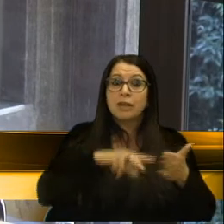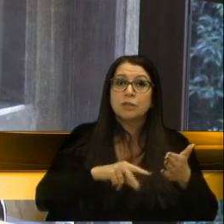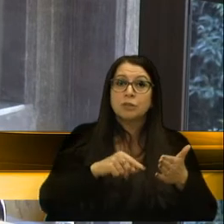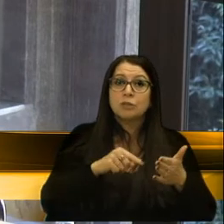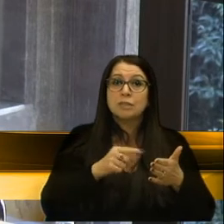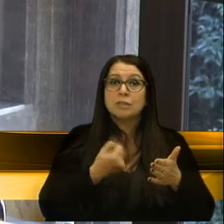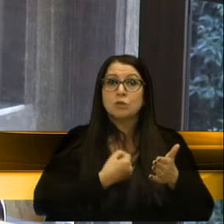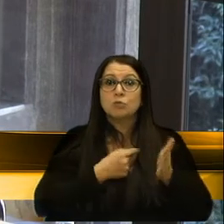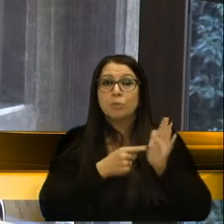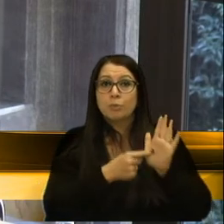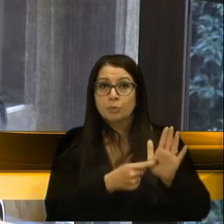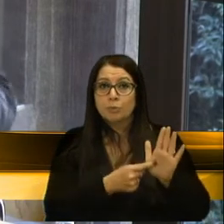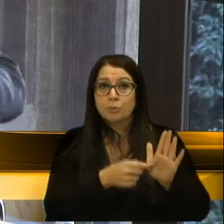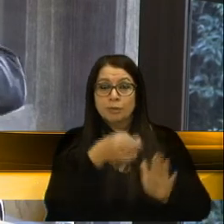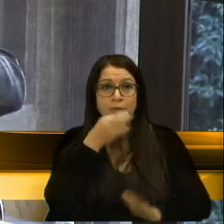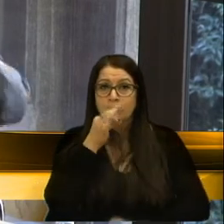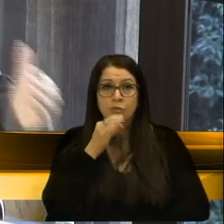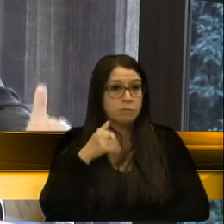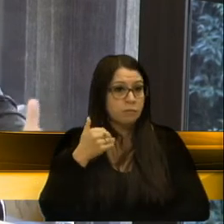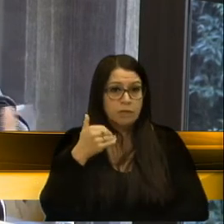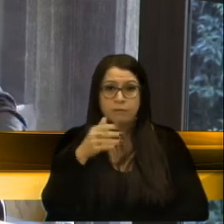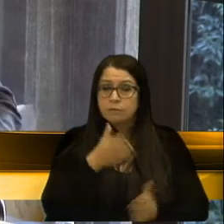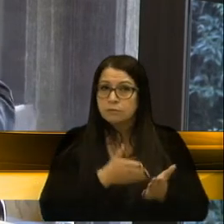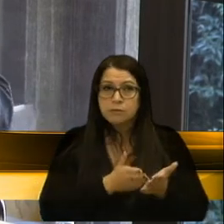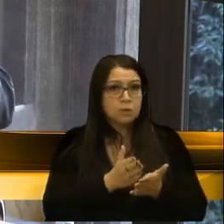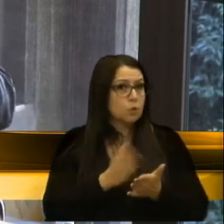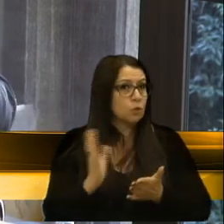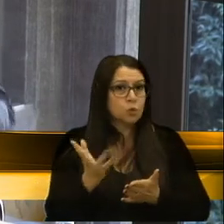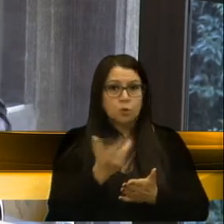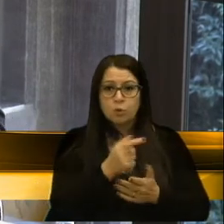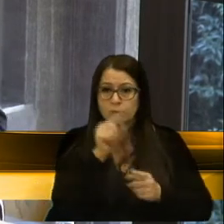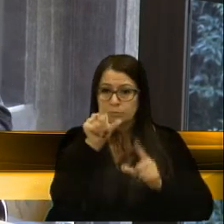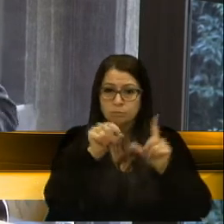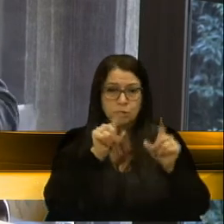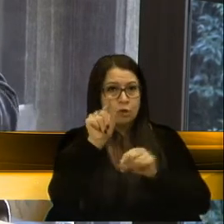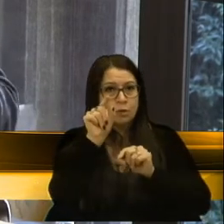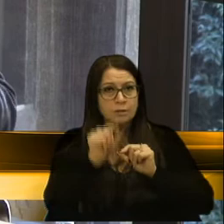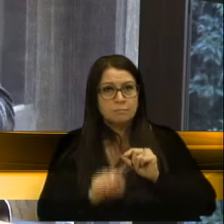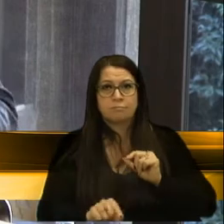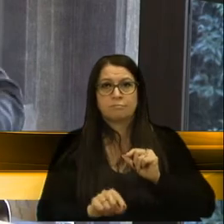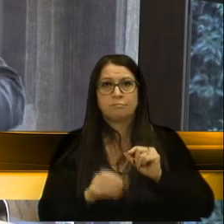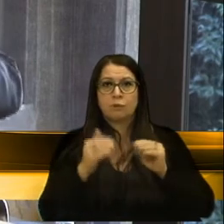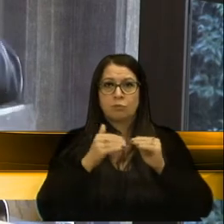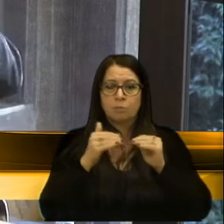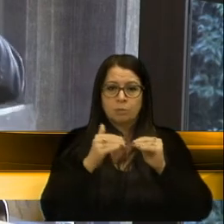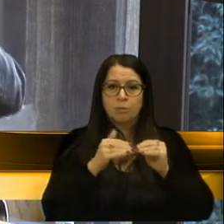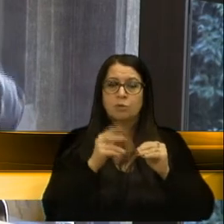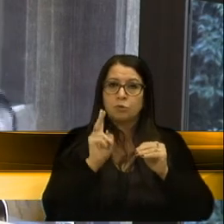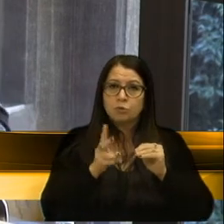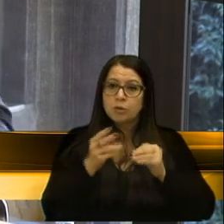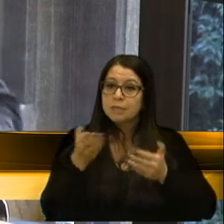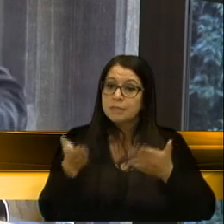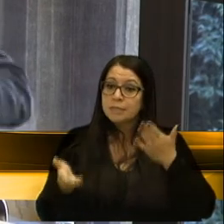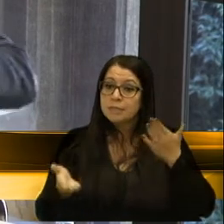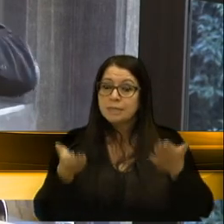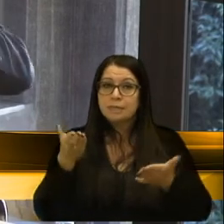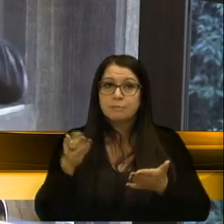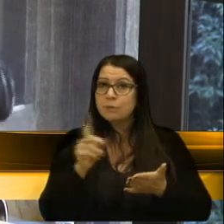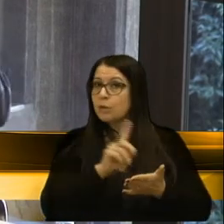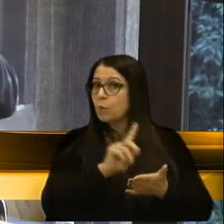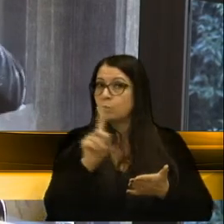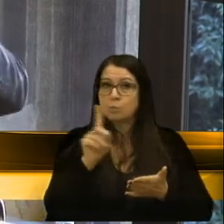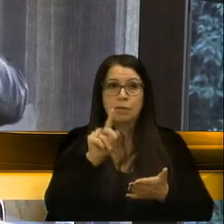indicadores. O Caxias do Sul vinha cumprindo todos os critérios, estava de acordo, mantendo esse equilíbrio, não